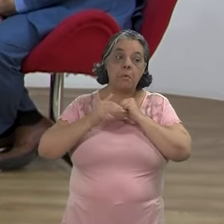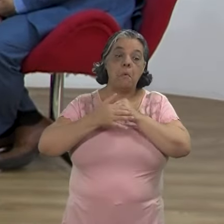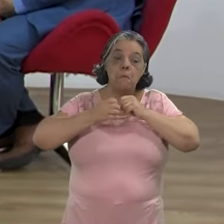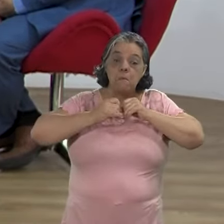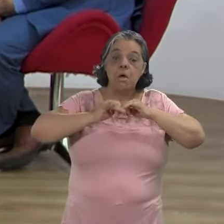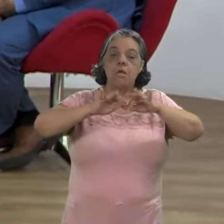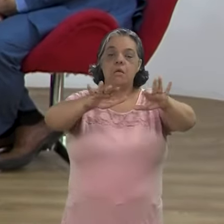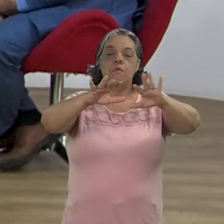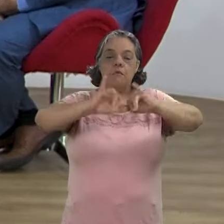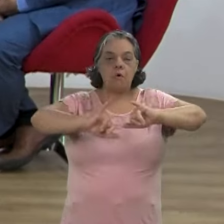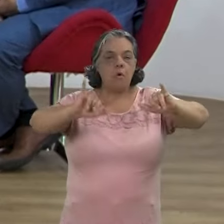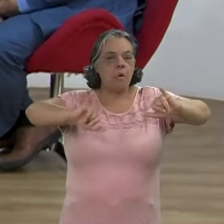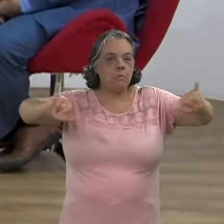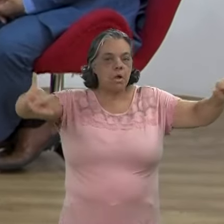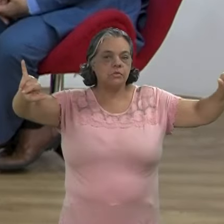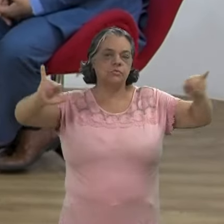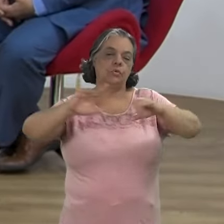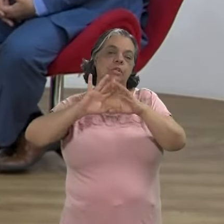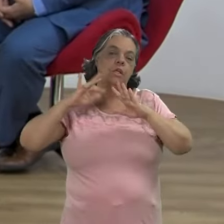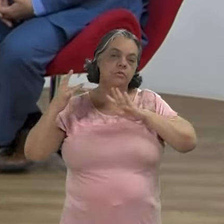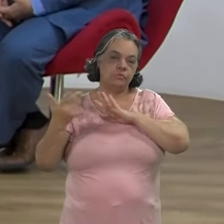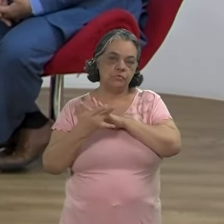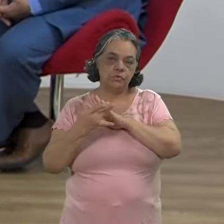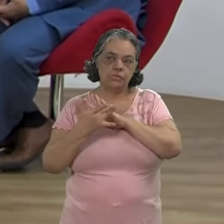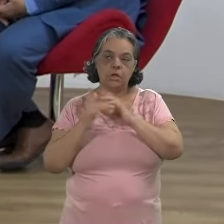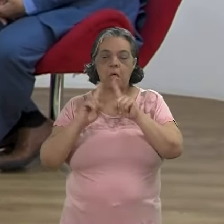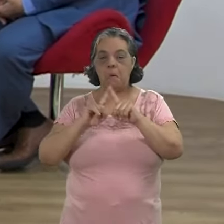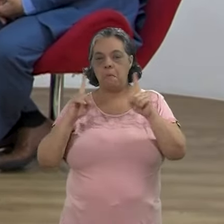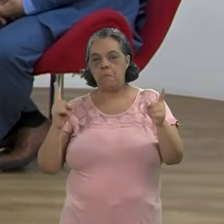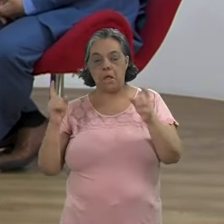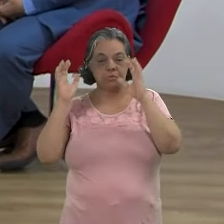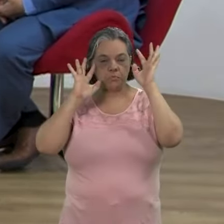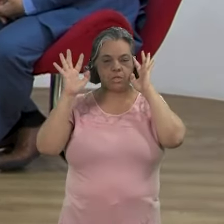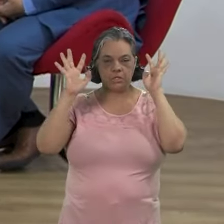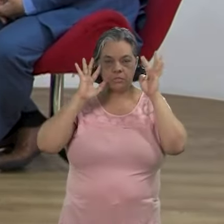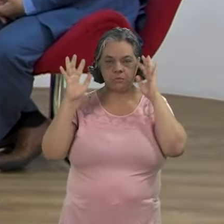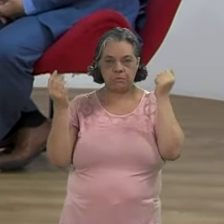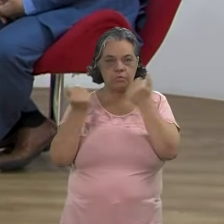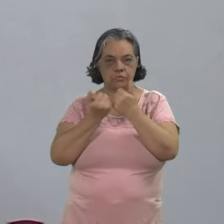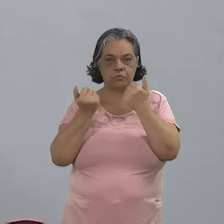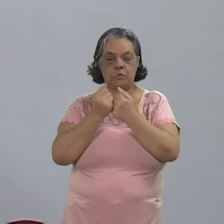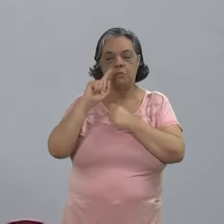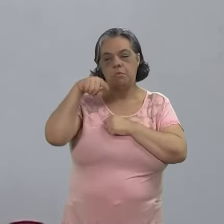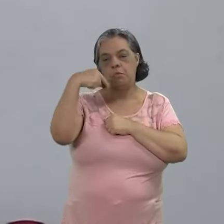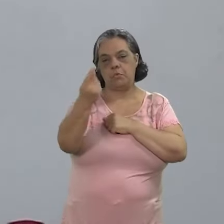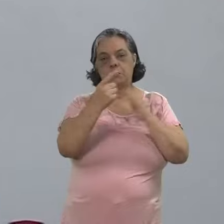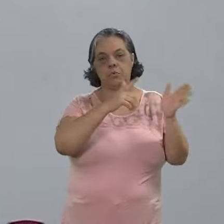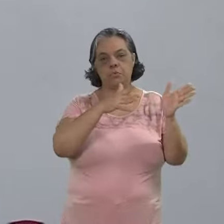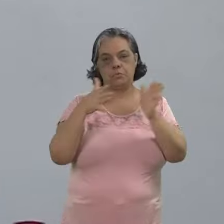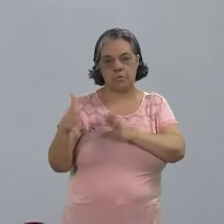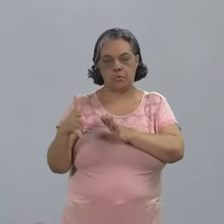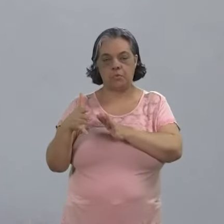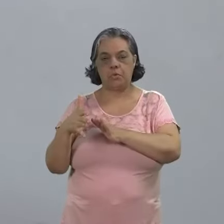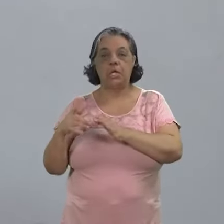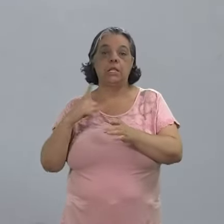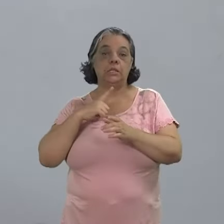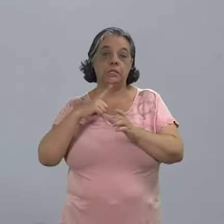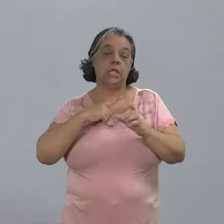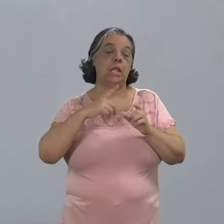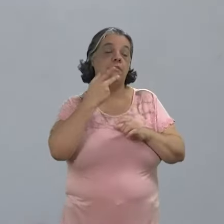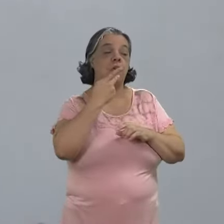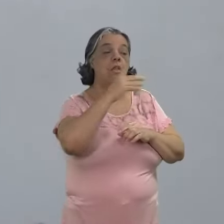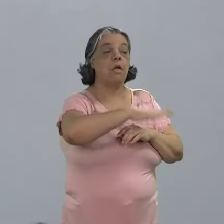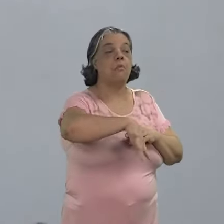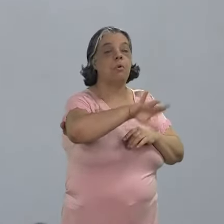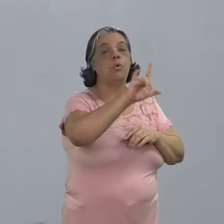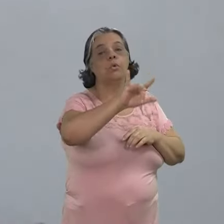pandemia de informações nesse tempo de redes sociais, e a gente vai refletir um pouquinho sobre isso no próximo bloco. No próximo bloco tem o